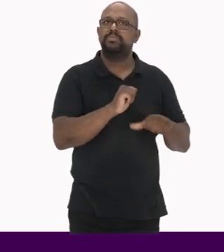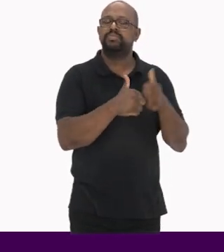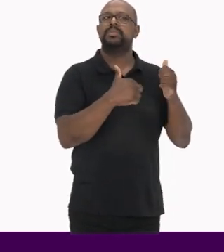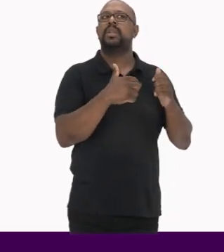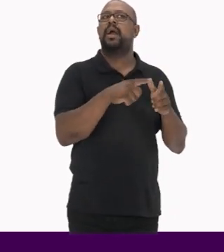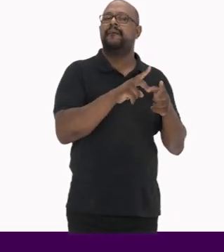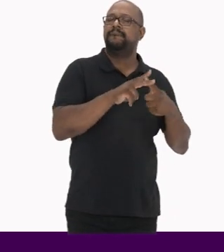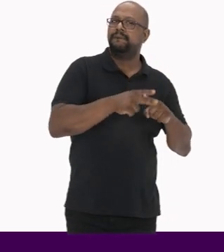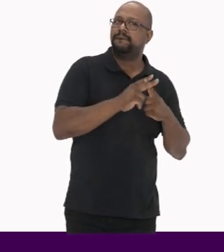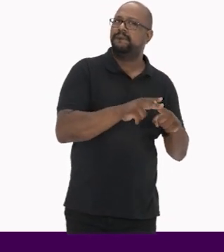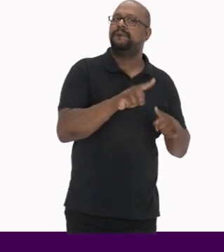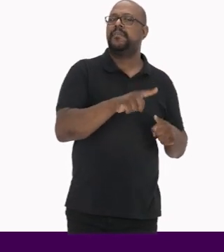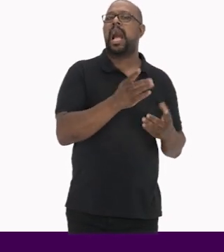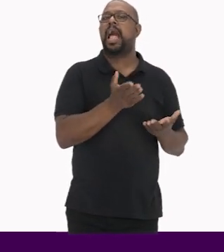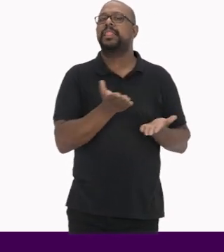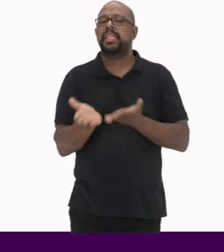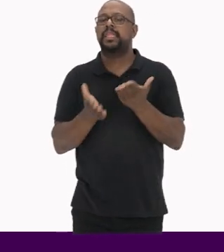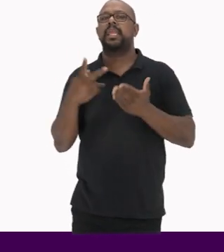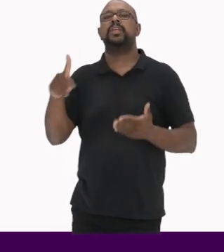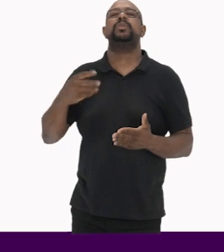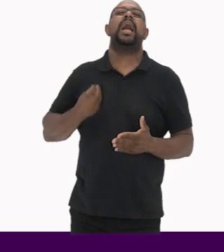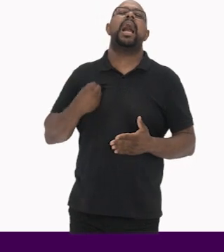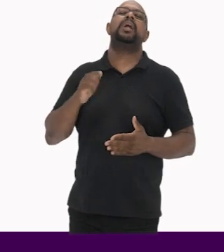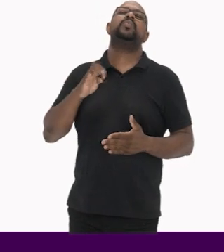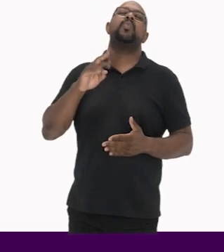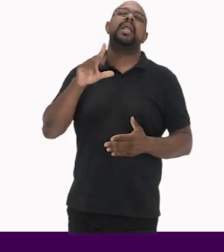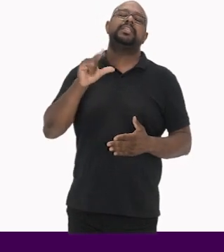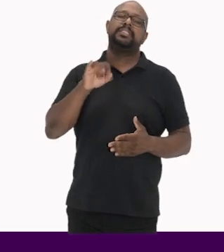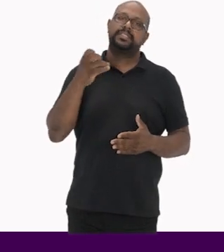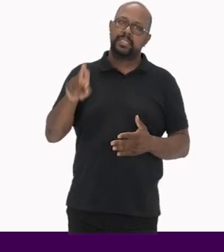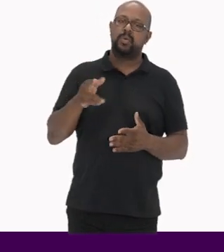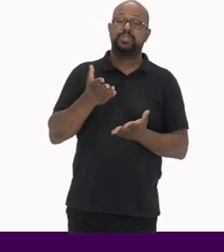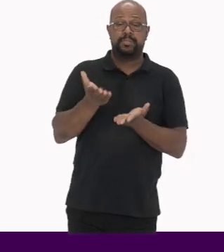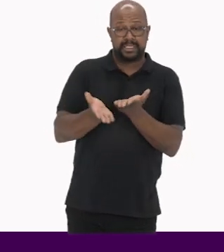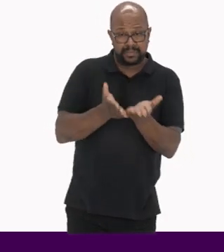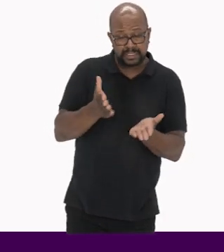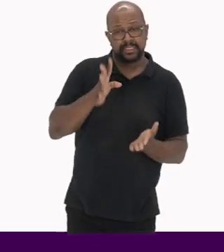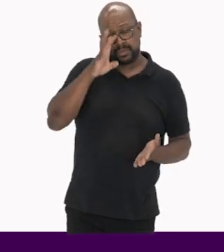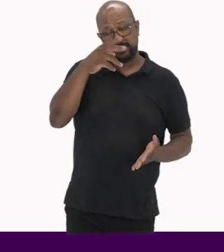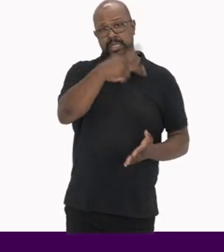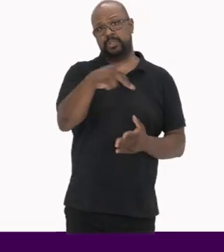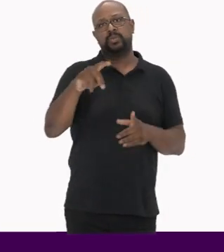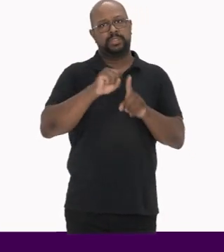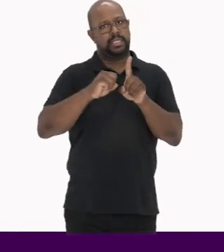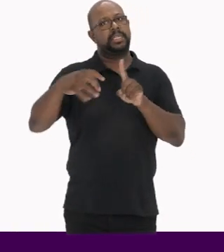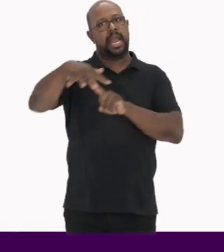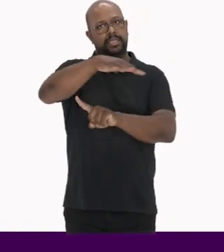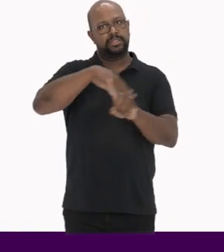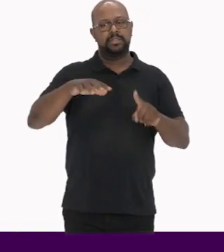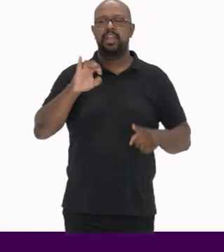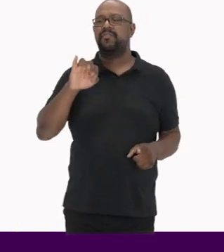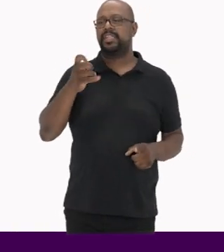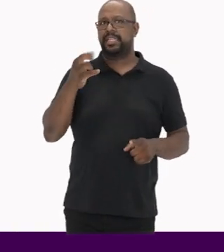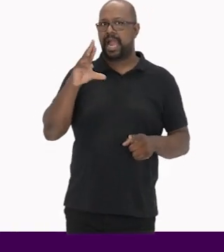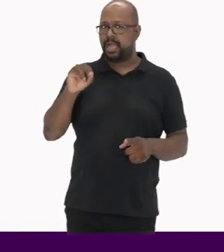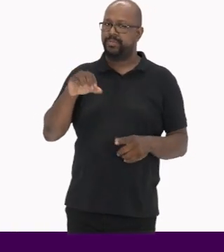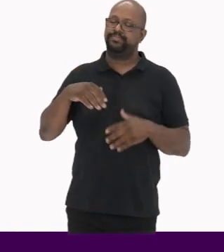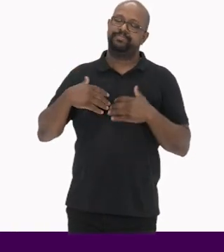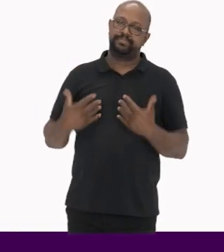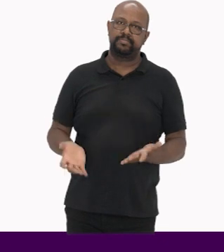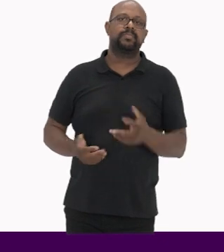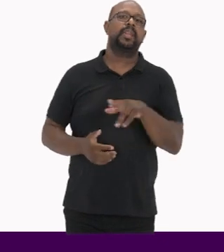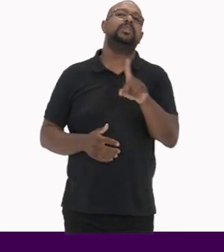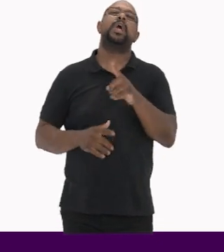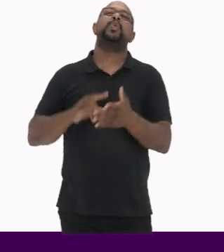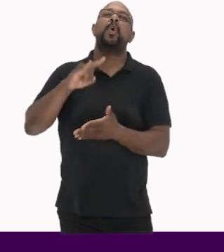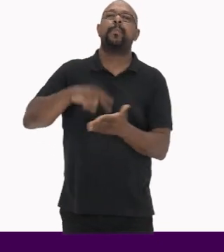reformulações De modo a atender às atualizações de preservação e da sociedade Os inventários, portanto,